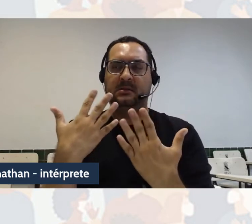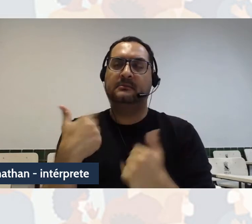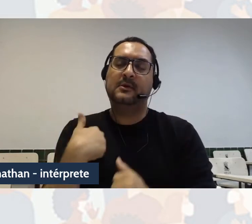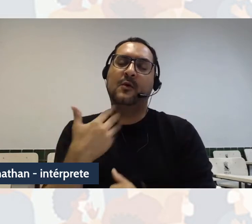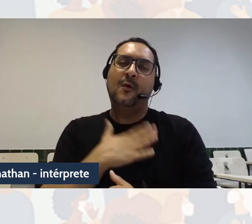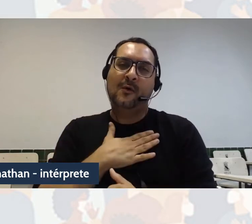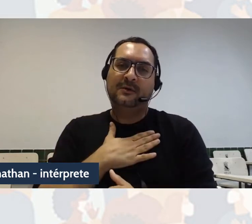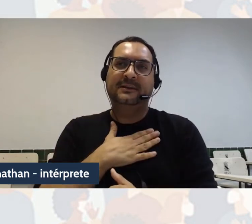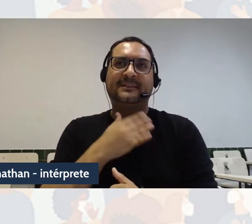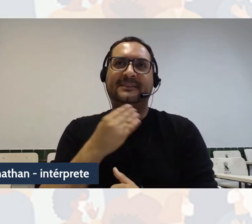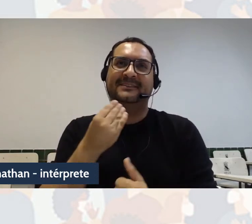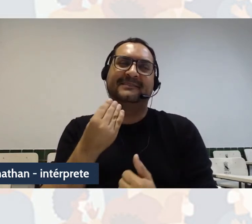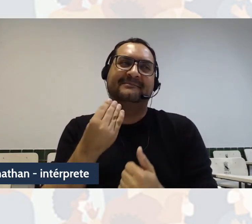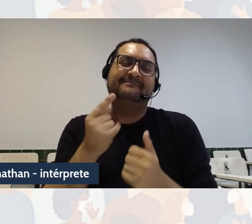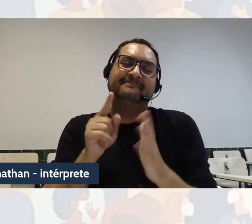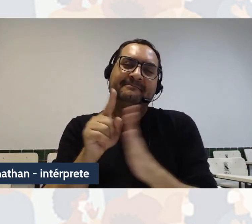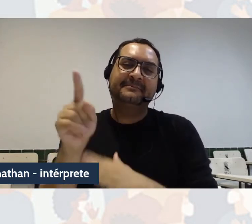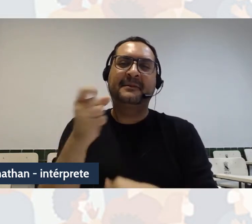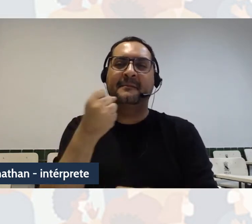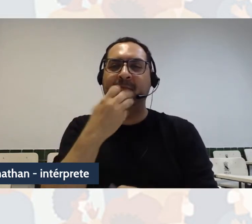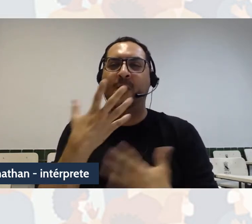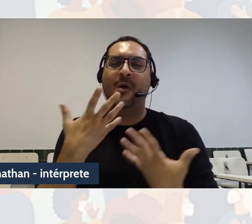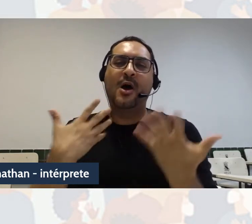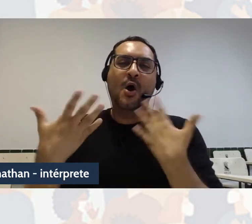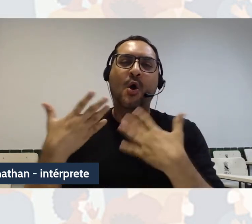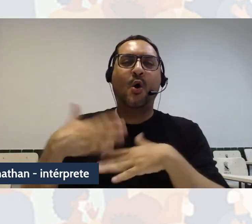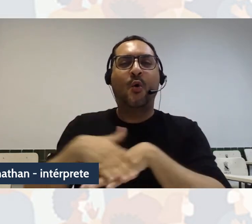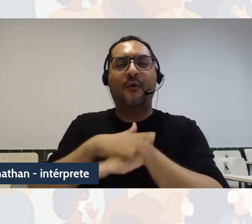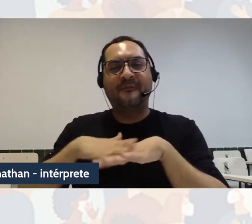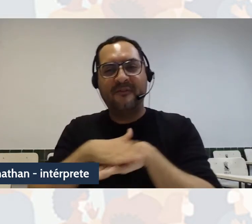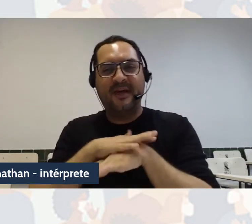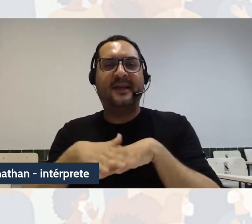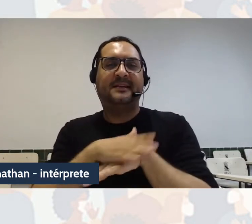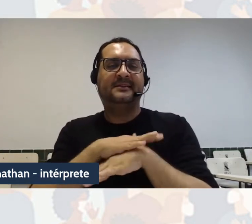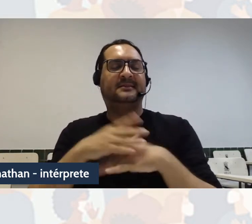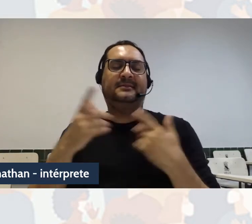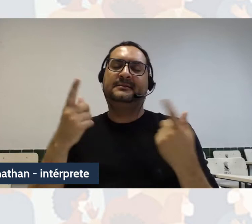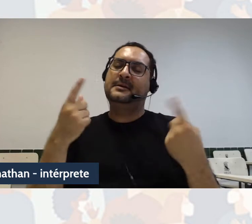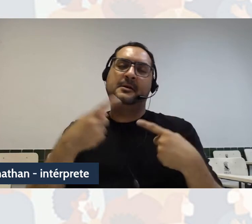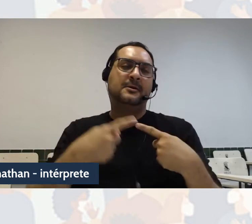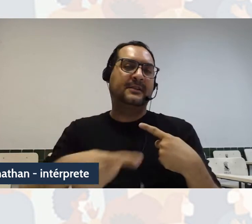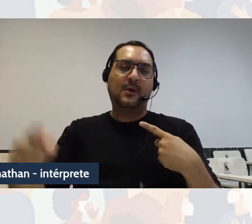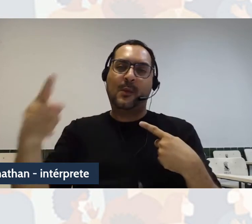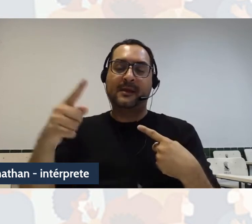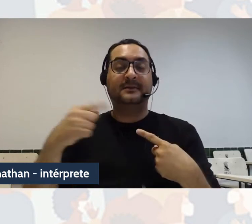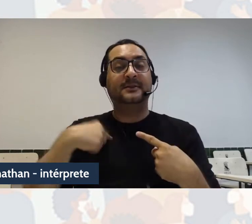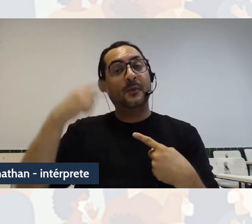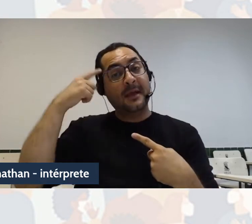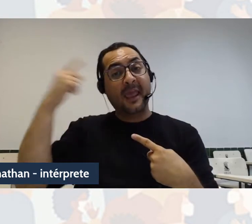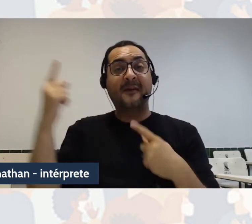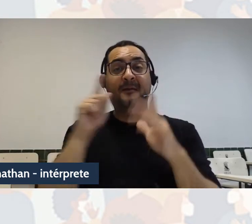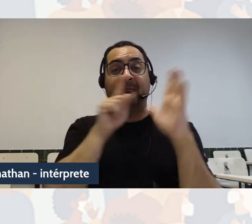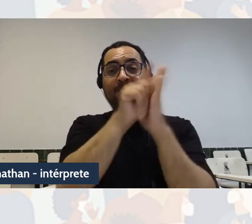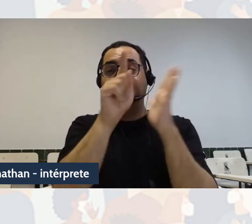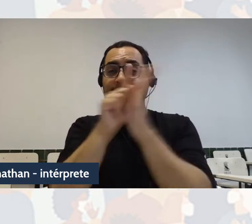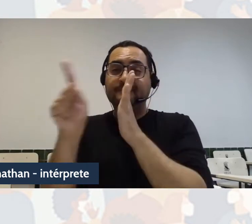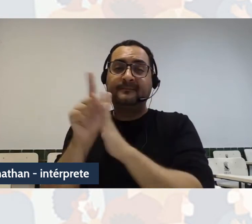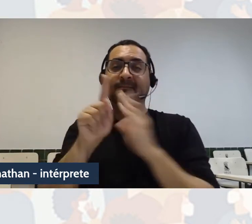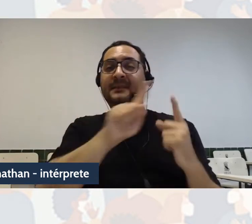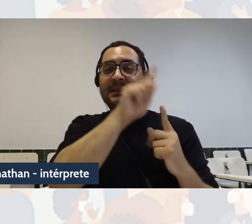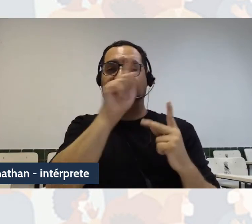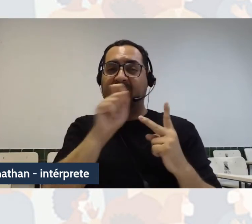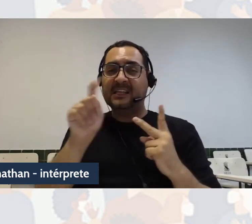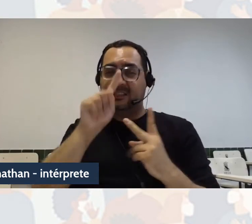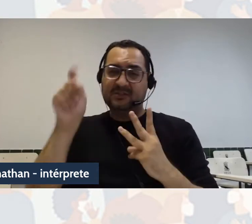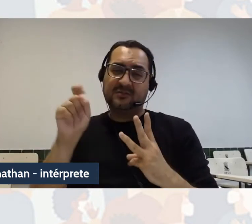pudesse ter um papo bacana, diálogo, uma conversa na sequência, e queria levantar algumas questões, eu acho que pode ser melhor assim.